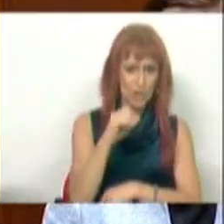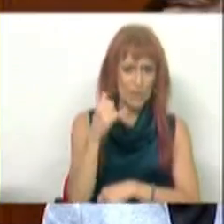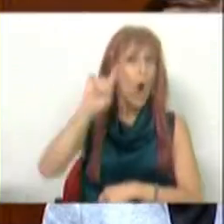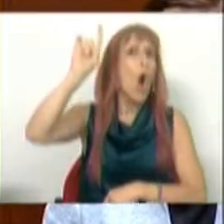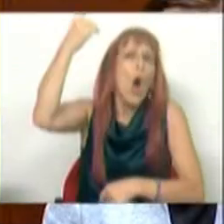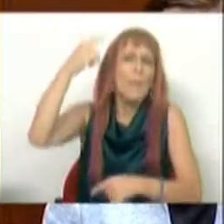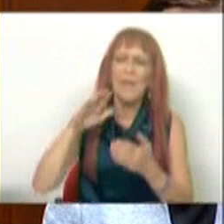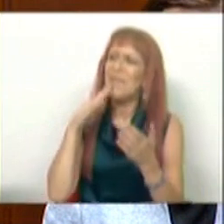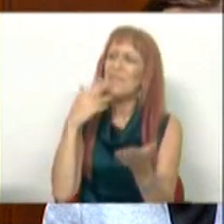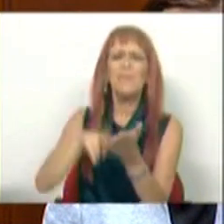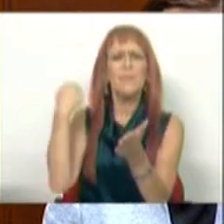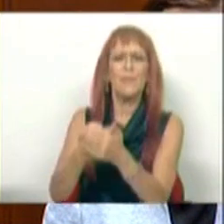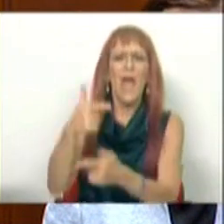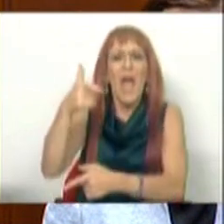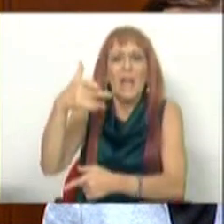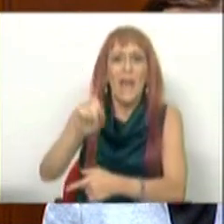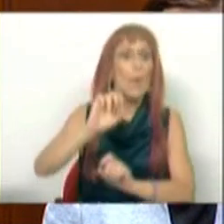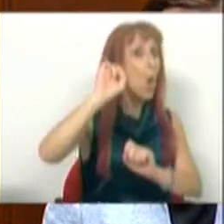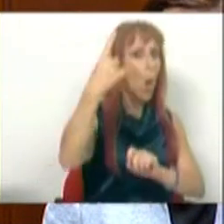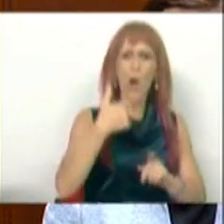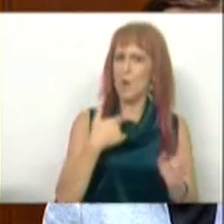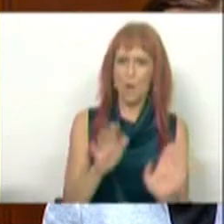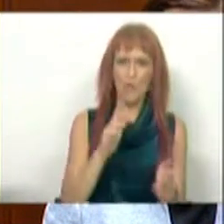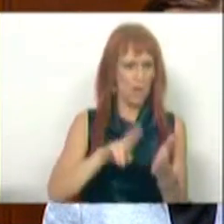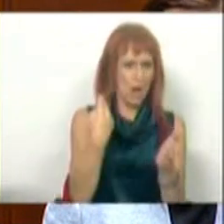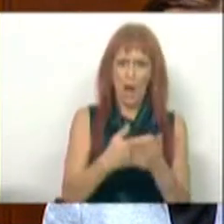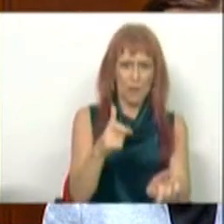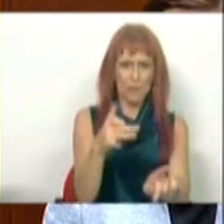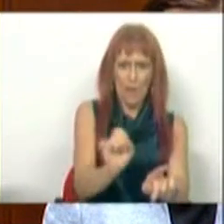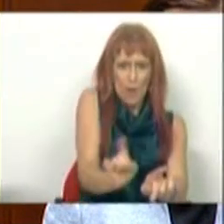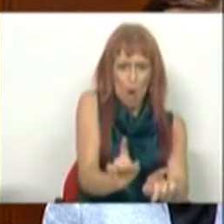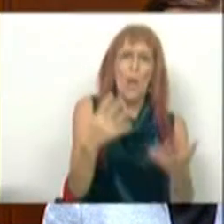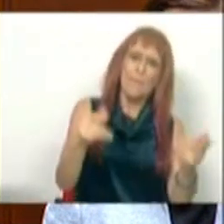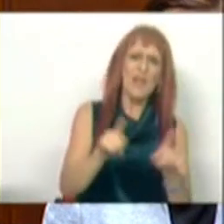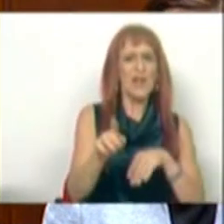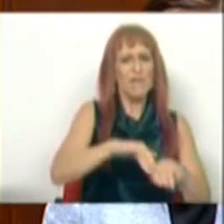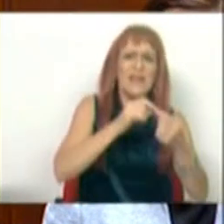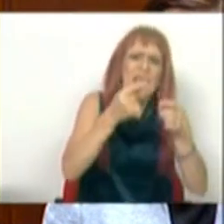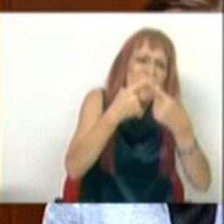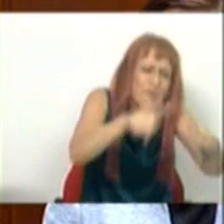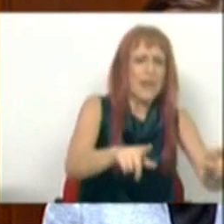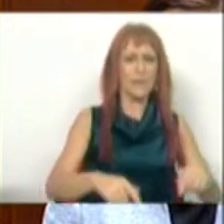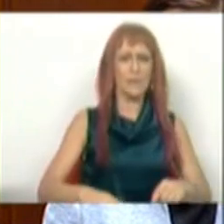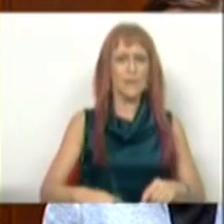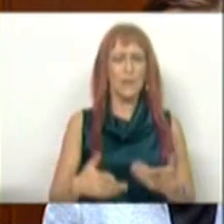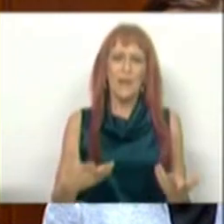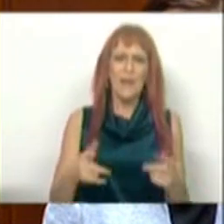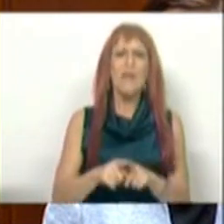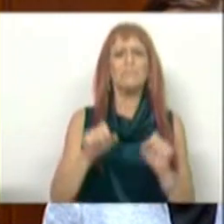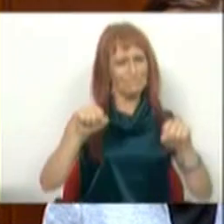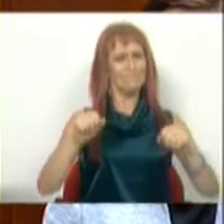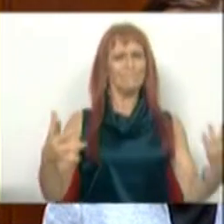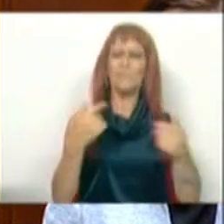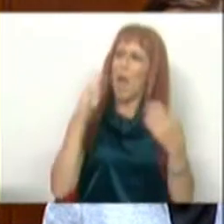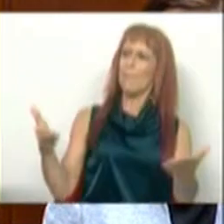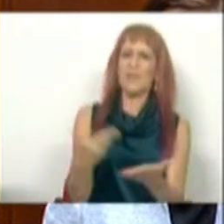tínhamos deixado cair a TAP ou nós não tínhamos deixado cair a TAP mas tínhamos feito desta maneira. E assim sim,